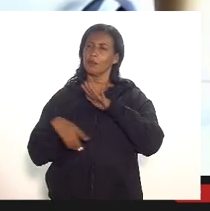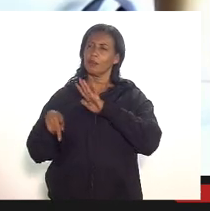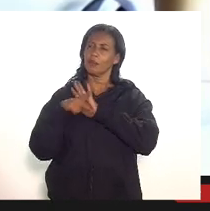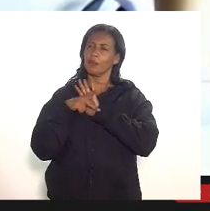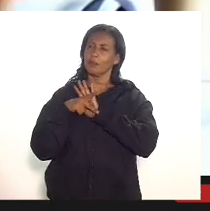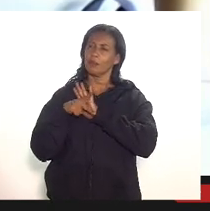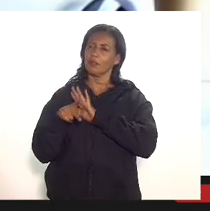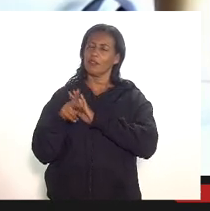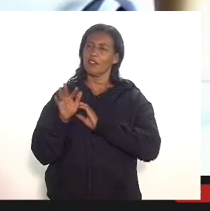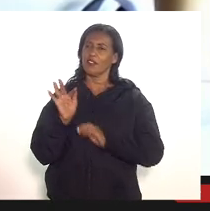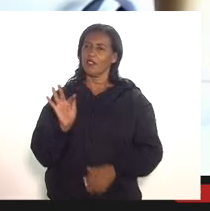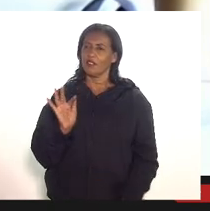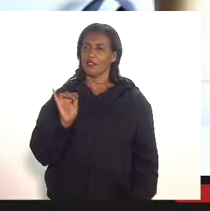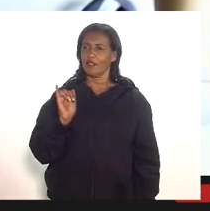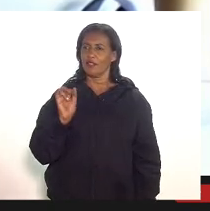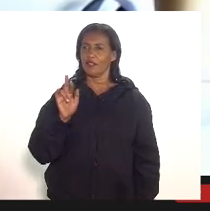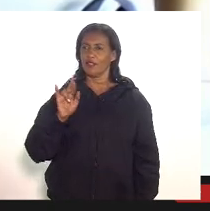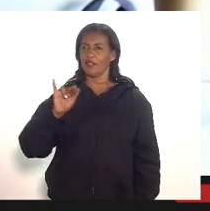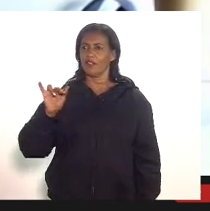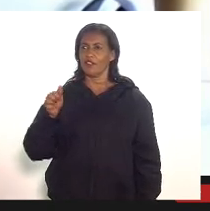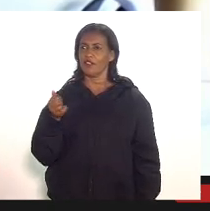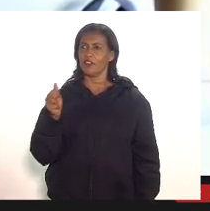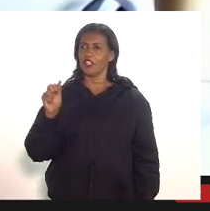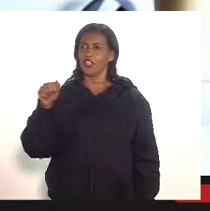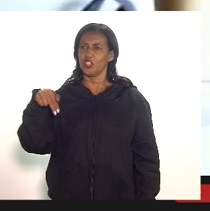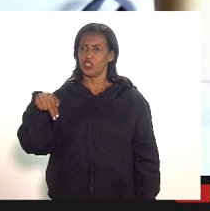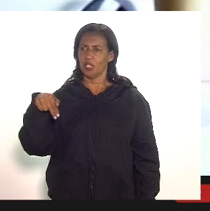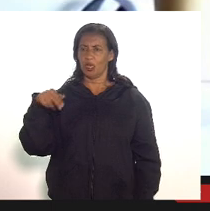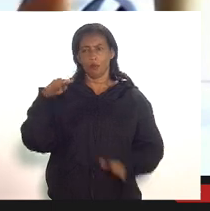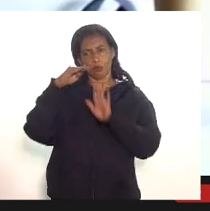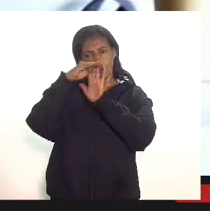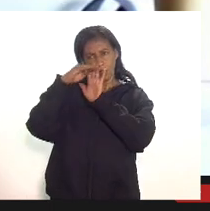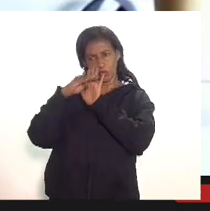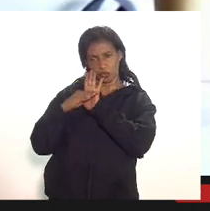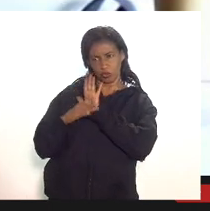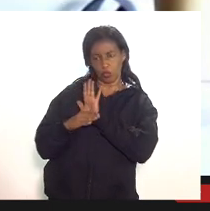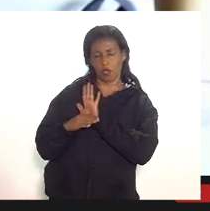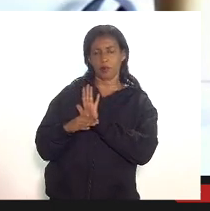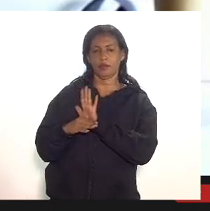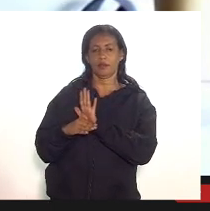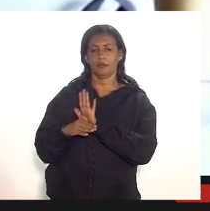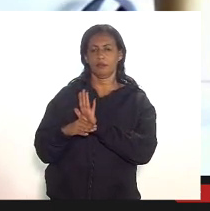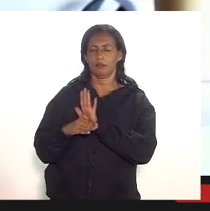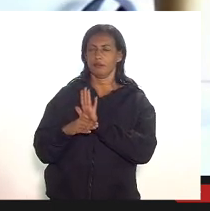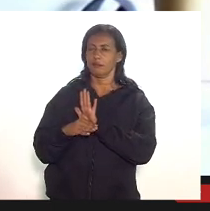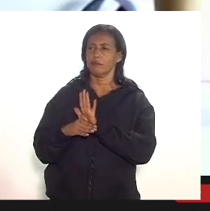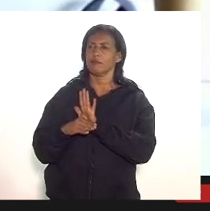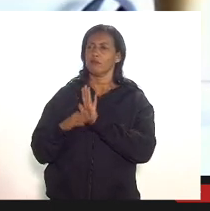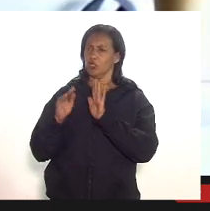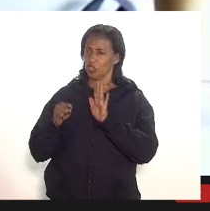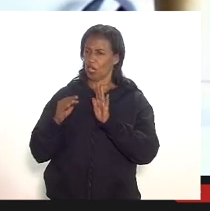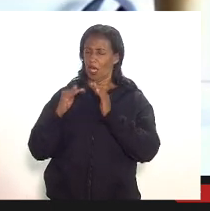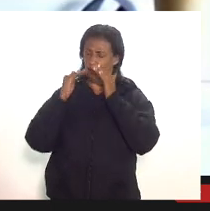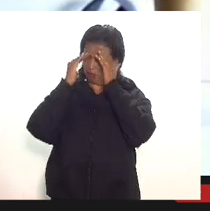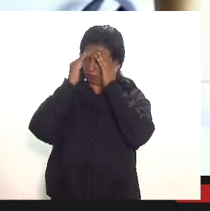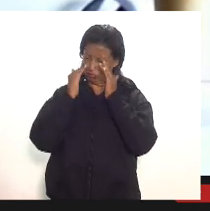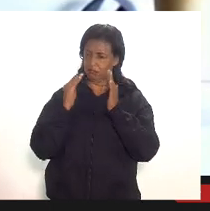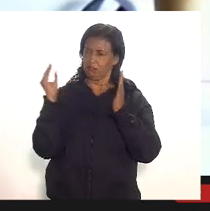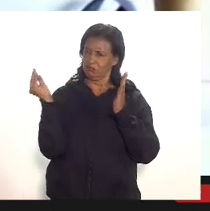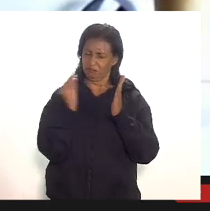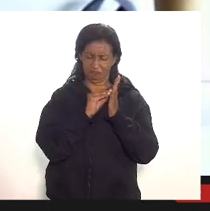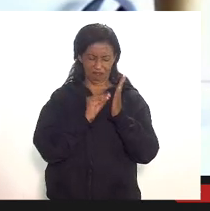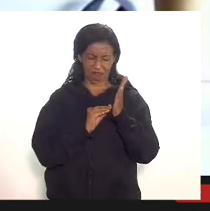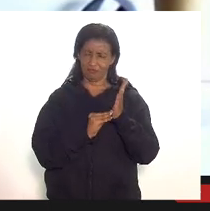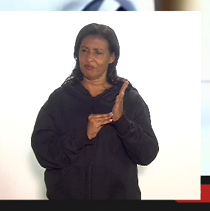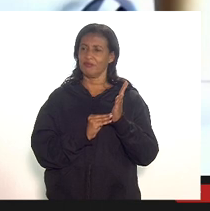a FIRJAN a sua questão de ordem já está devidamente acatada volto a